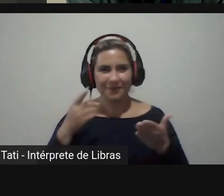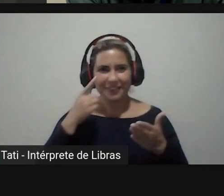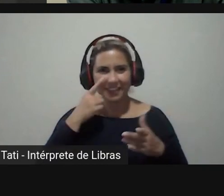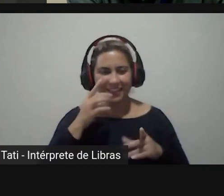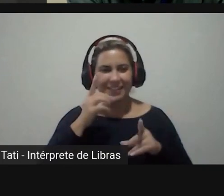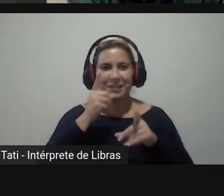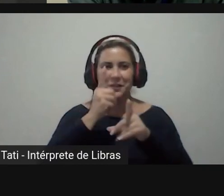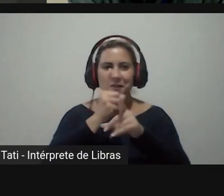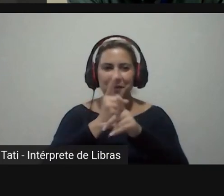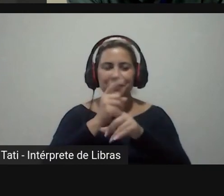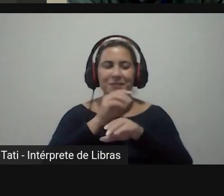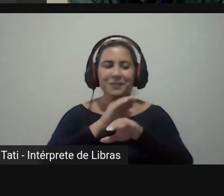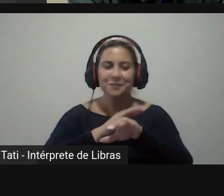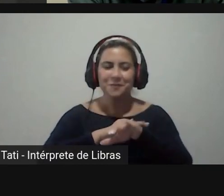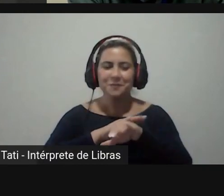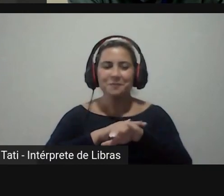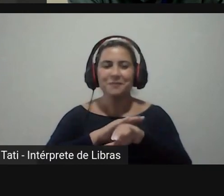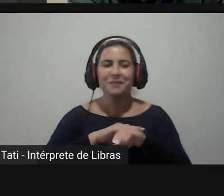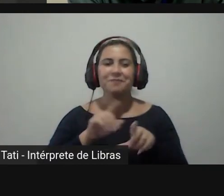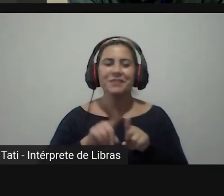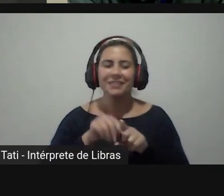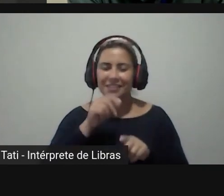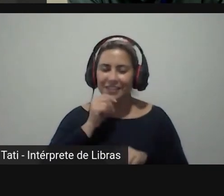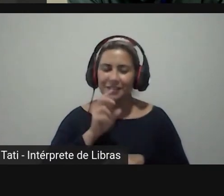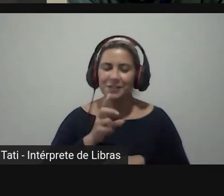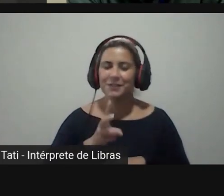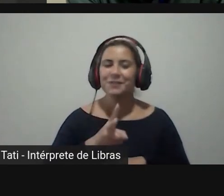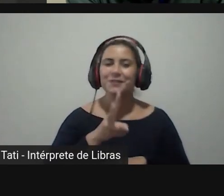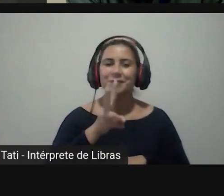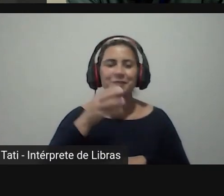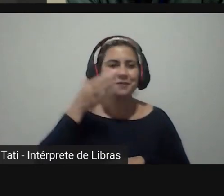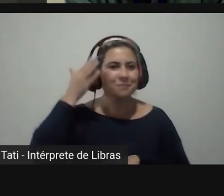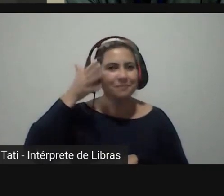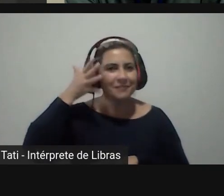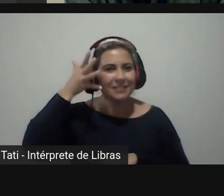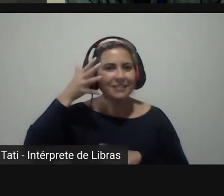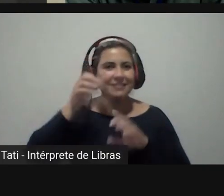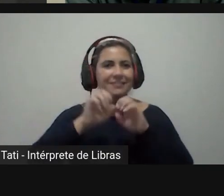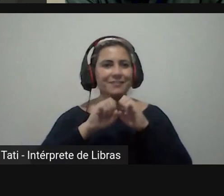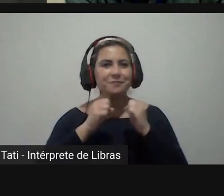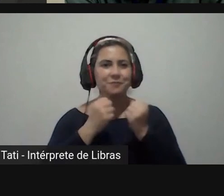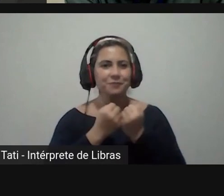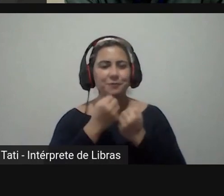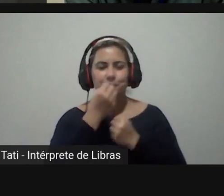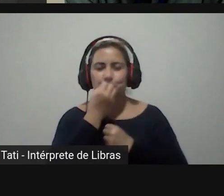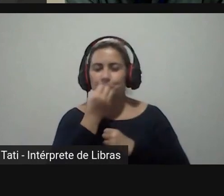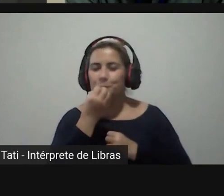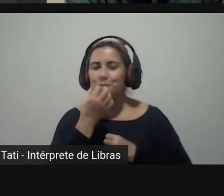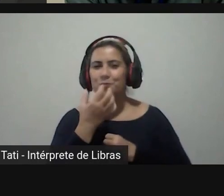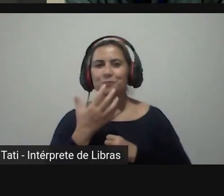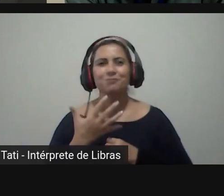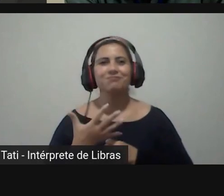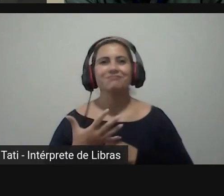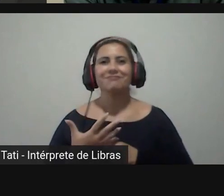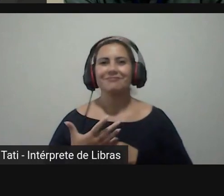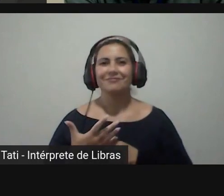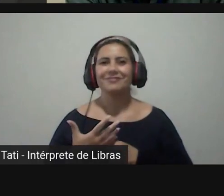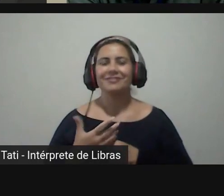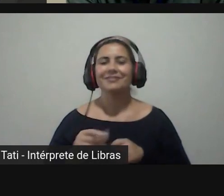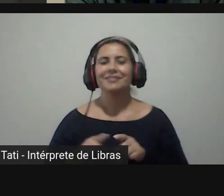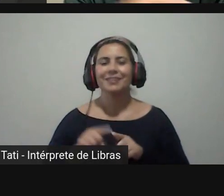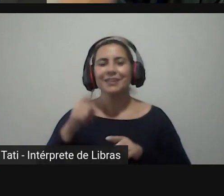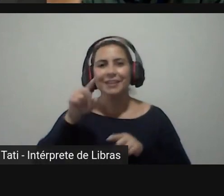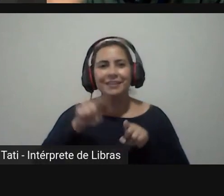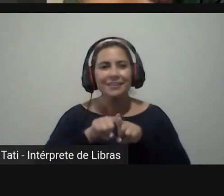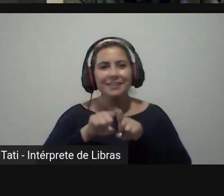outra oportunidade nessa jornada e em futuros eventos acho que foi muito profícuo e ao público que está nos